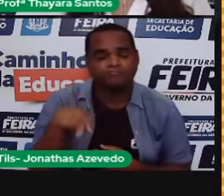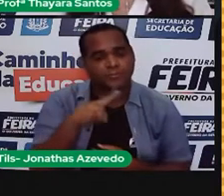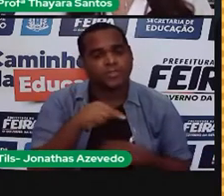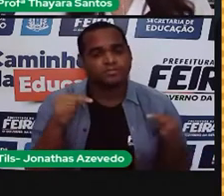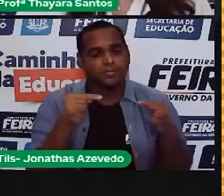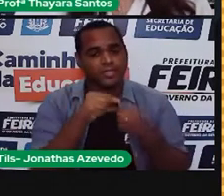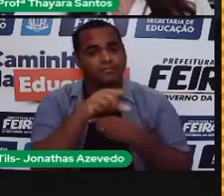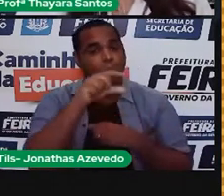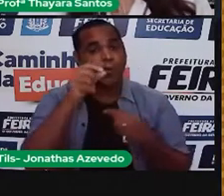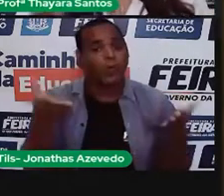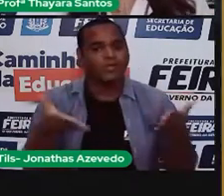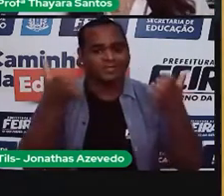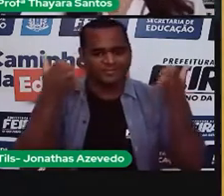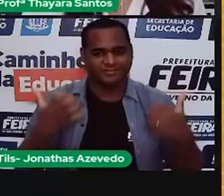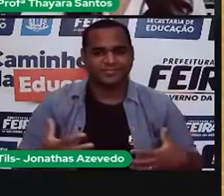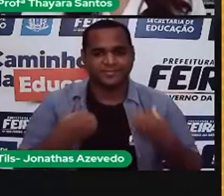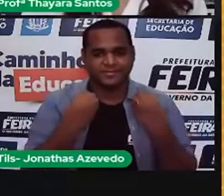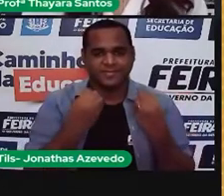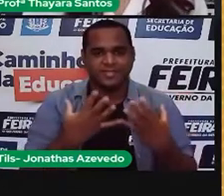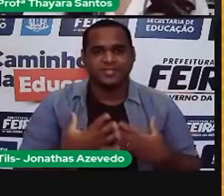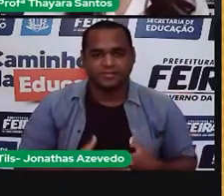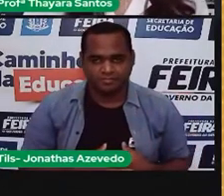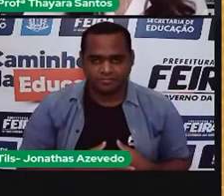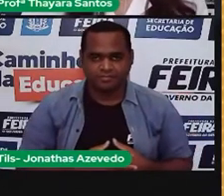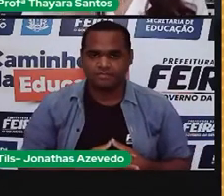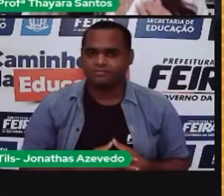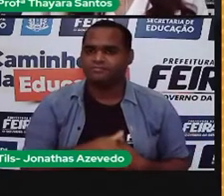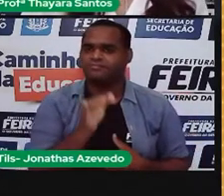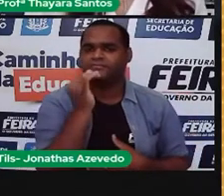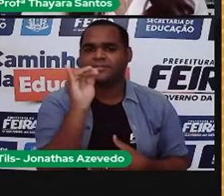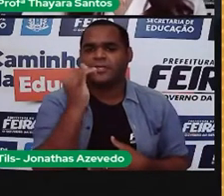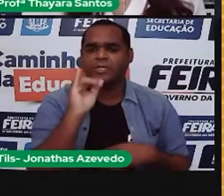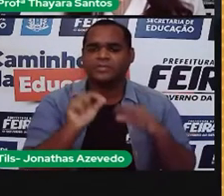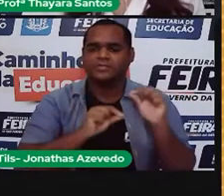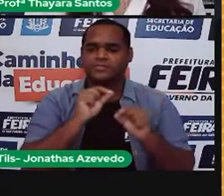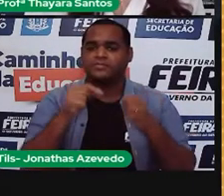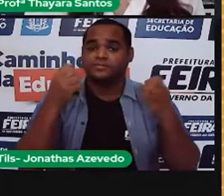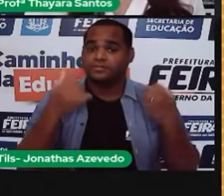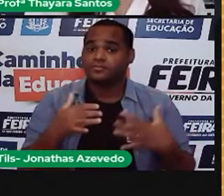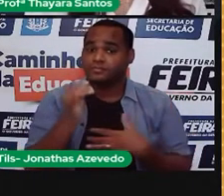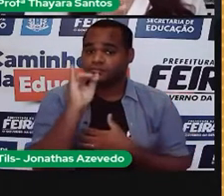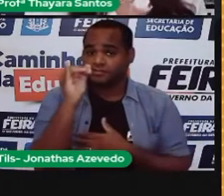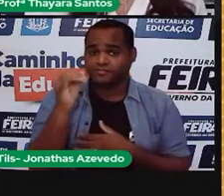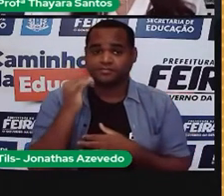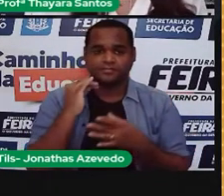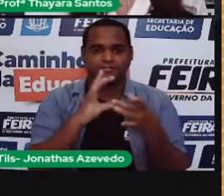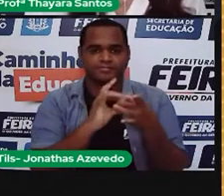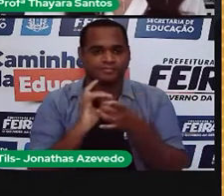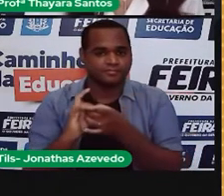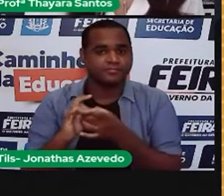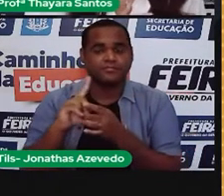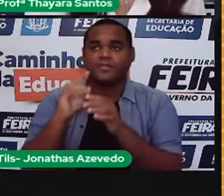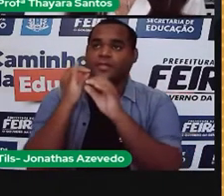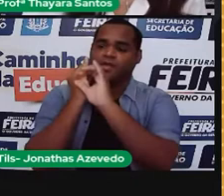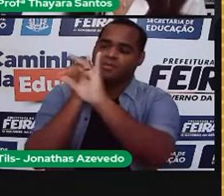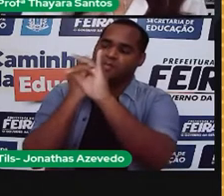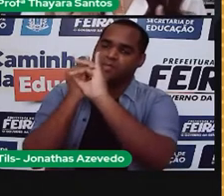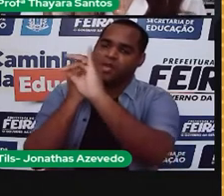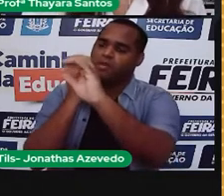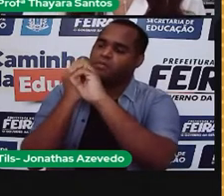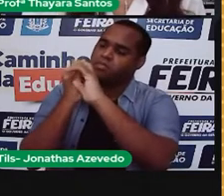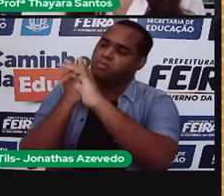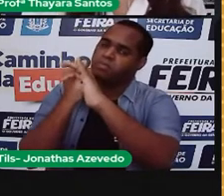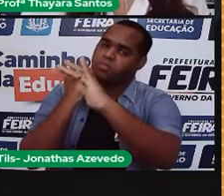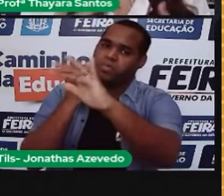destaque aqui hoje. E o que é essa energia elétrica? A energia elétrica, ela está relacionada com a passagem de